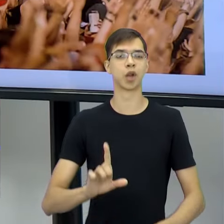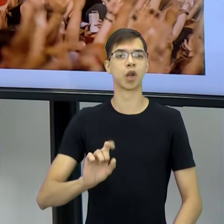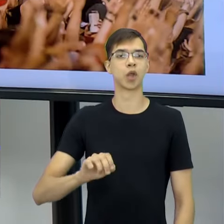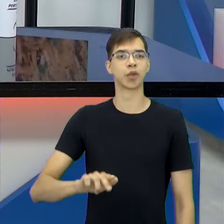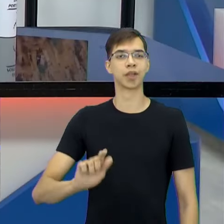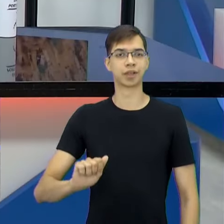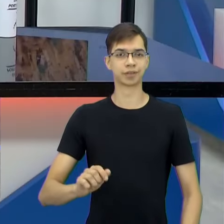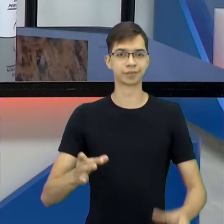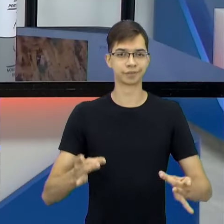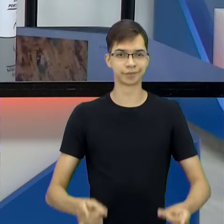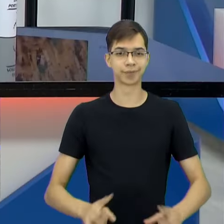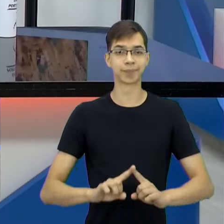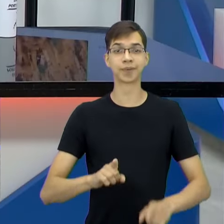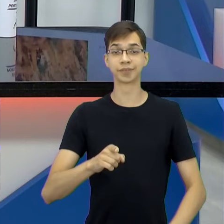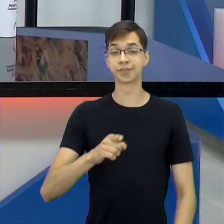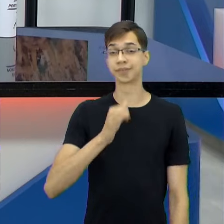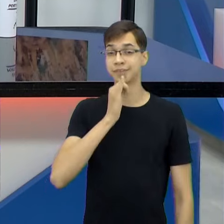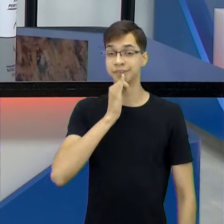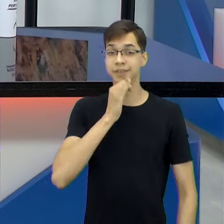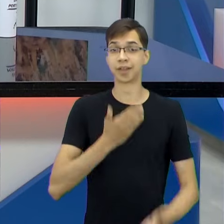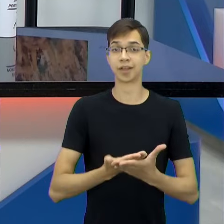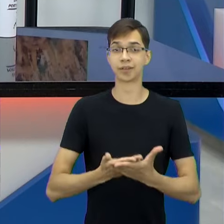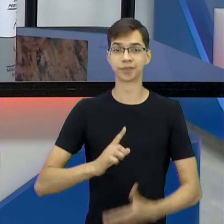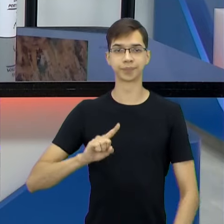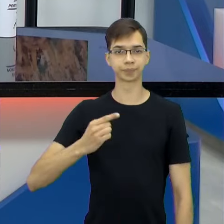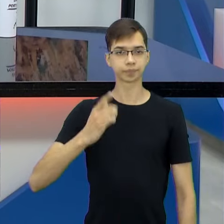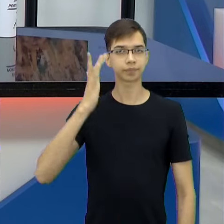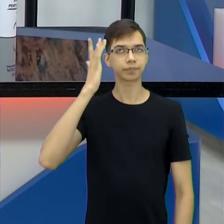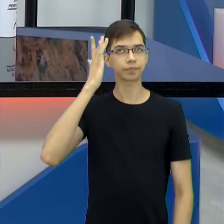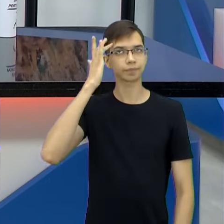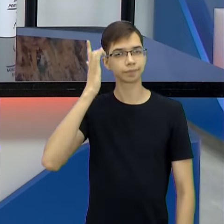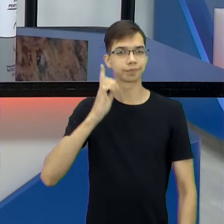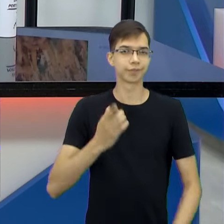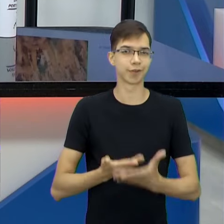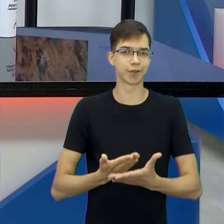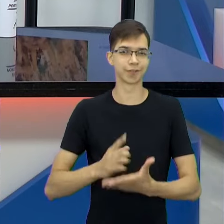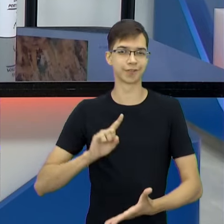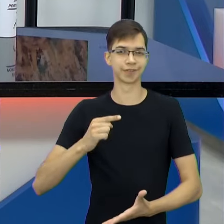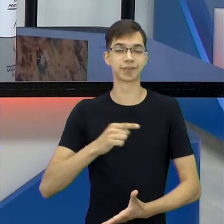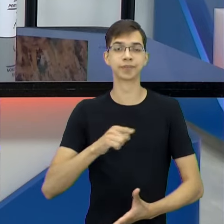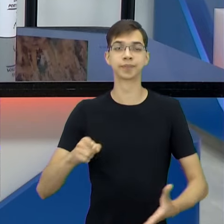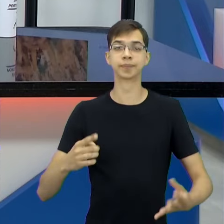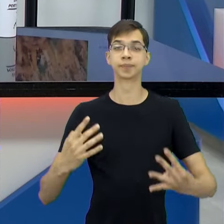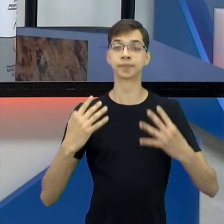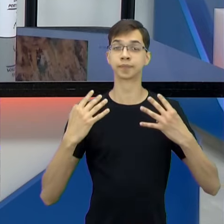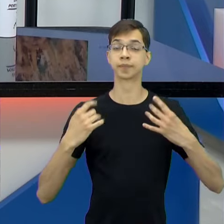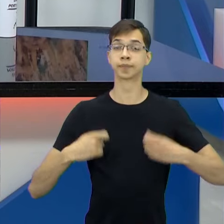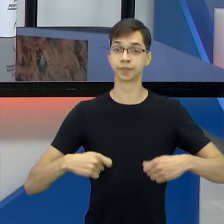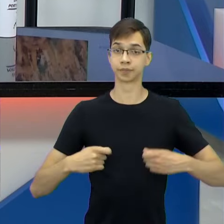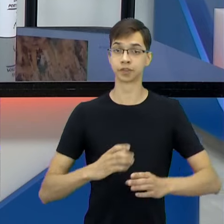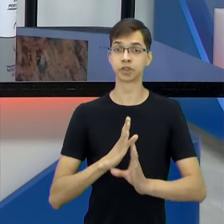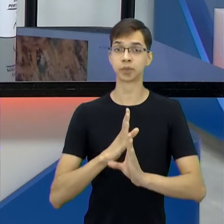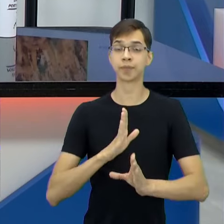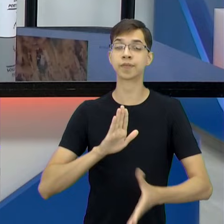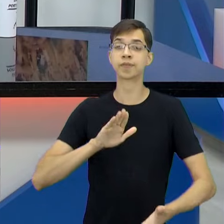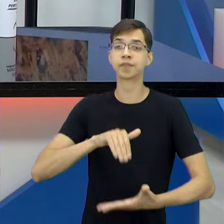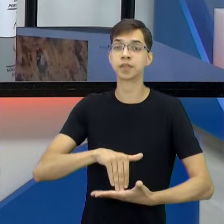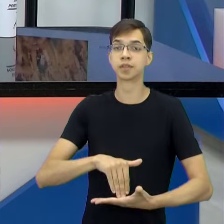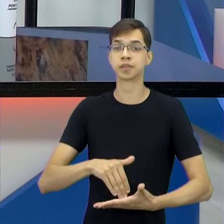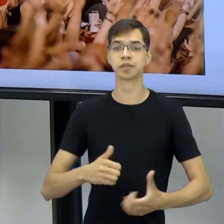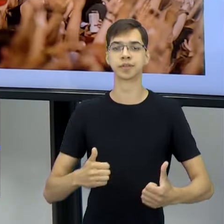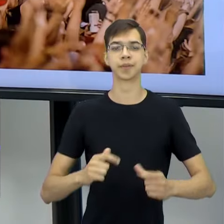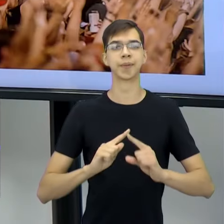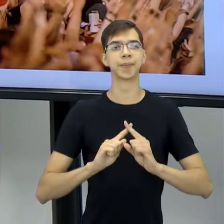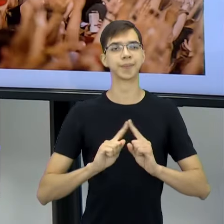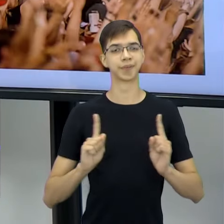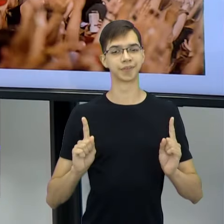vocês amanhã, né? Quer dizer, para a próxima aula, vocês precisam estar aqui ligados para a gente descobrir o final. O aconteceu, gente? Mas, Mauro... Aquele